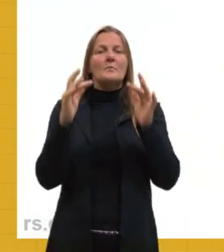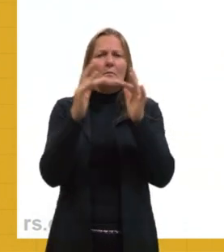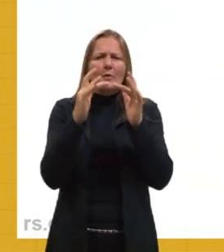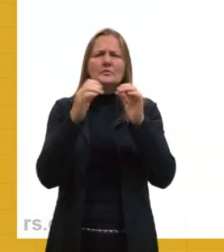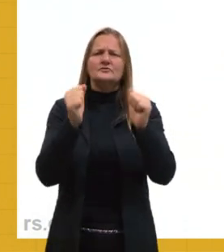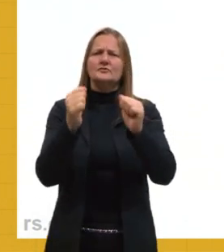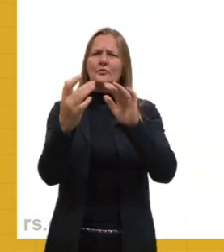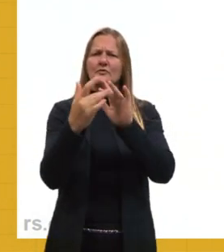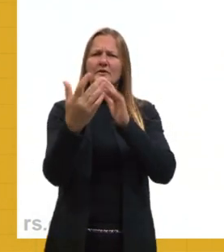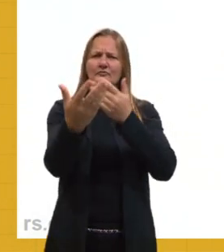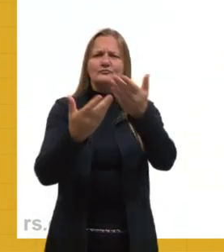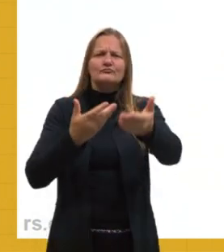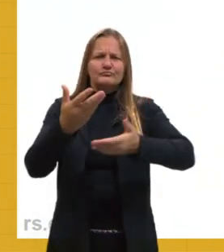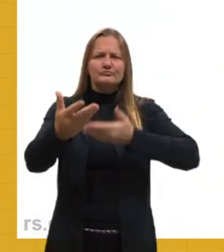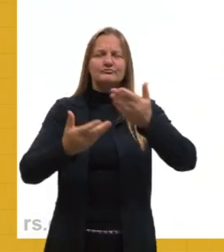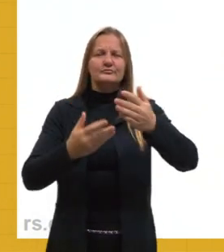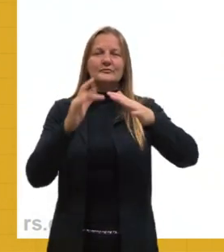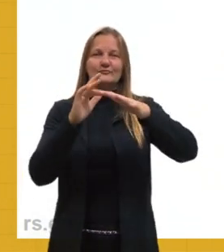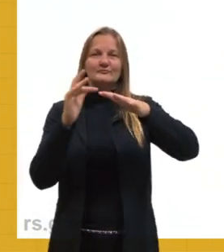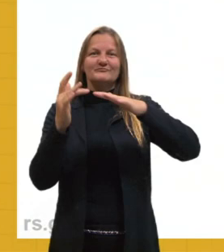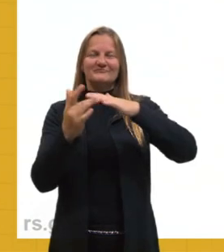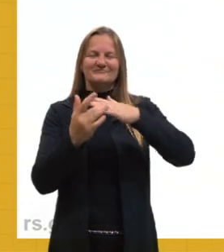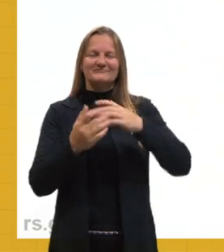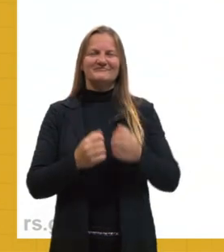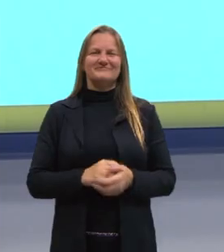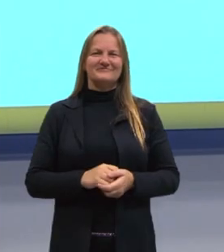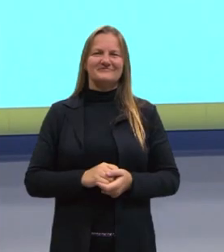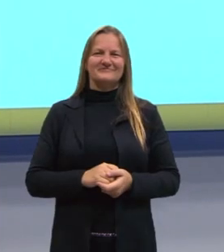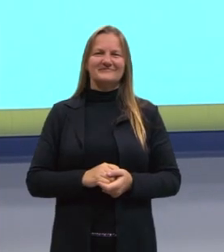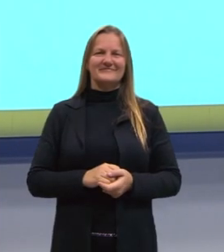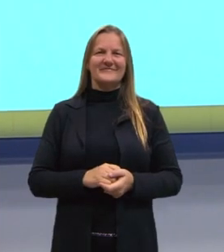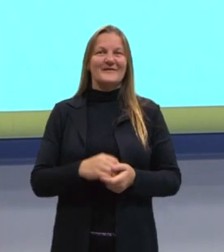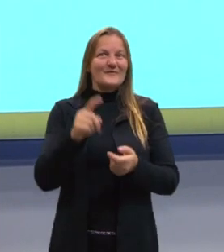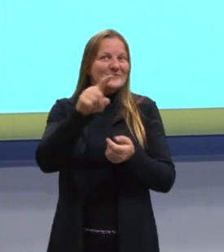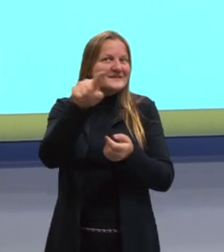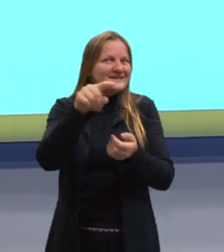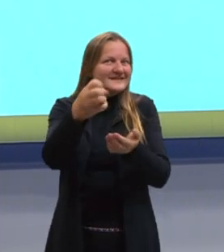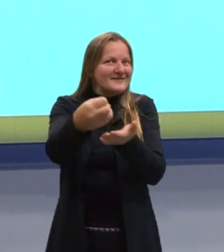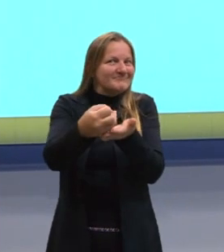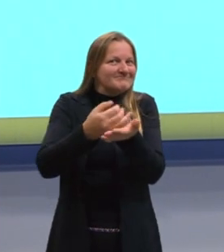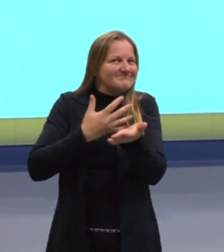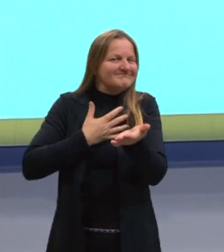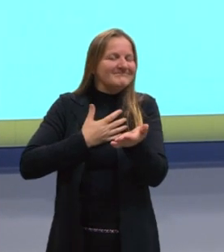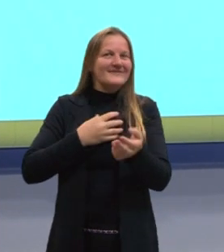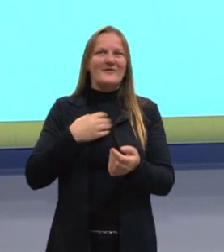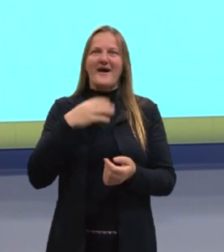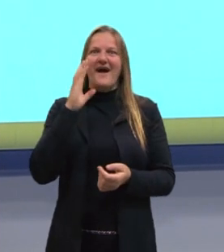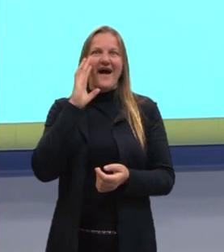pelas minhas redes sociais. Vou ficar muito feliz de receber alguma mensagem de vocês lá, alguma dúvida.